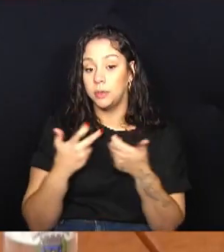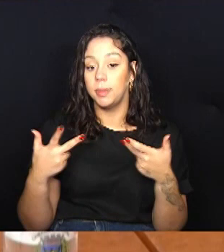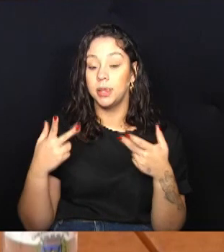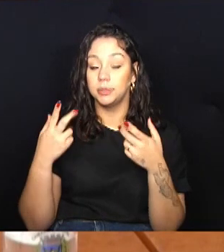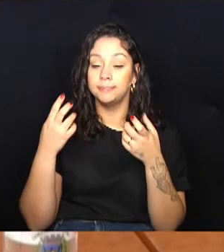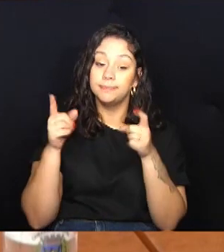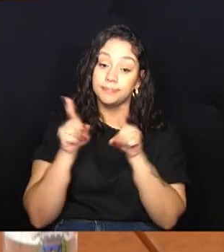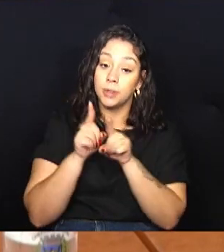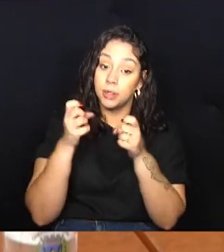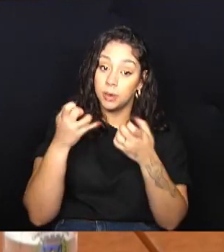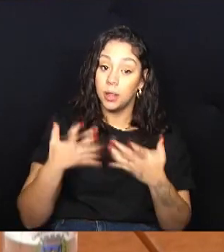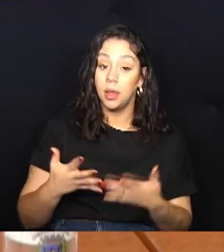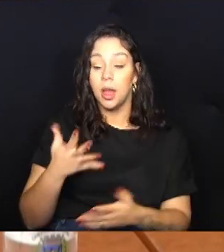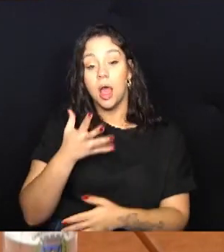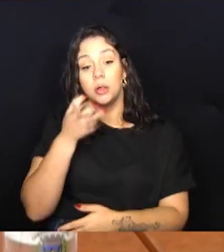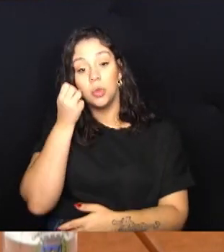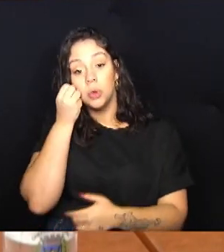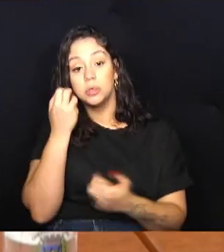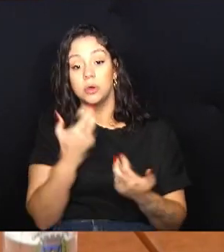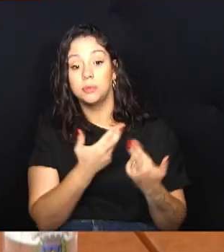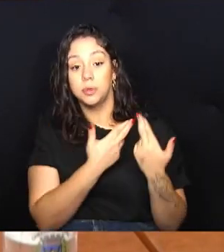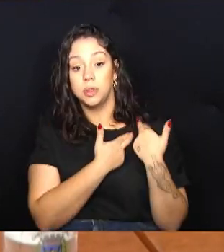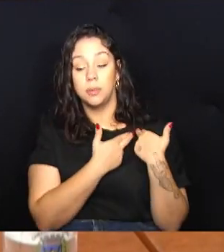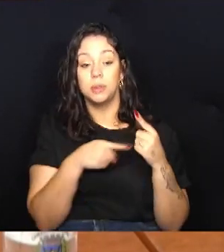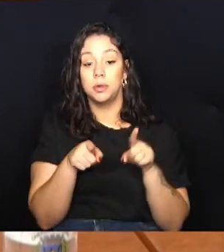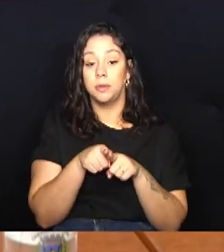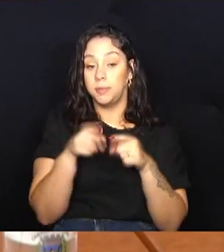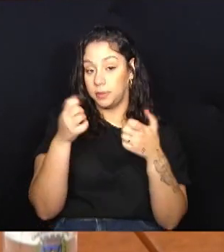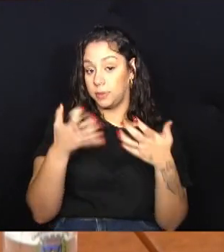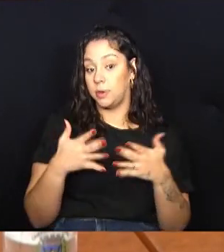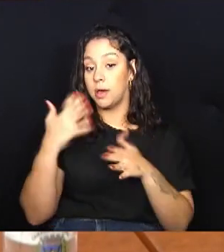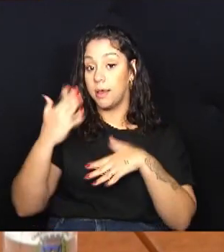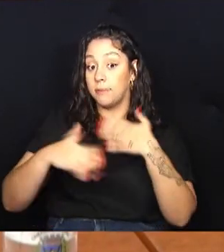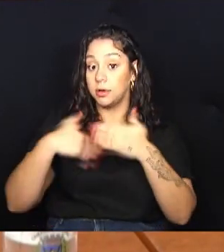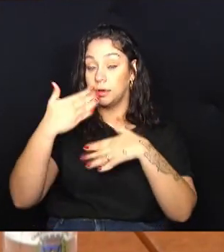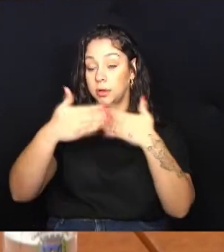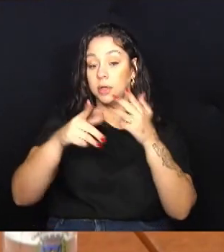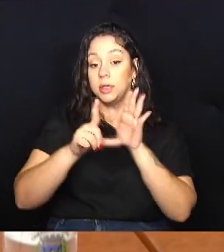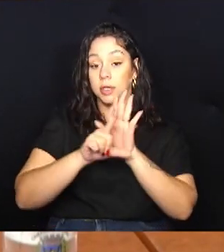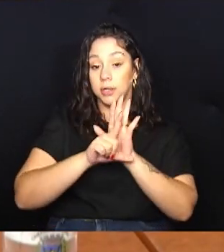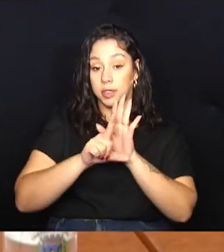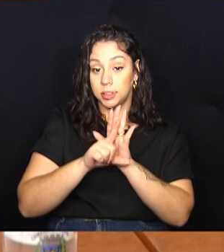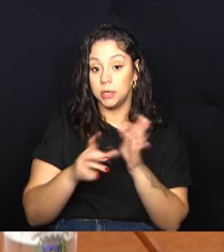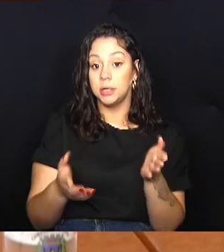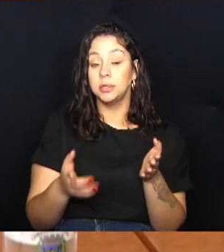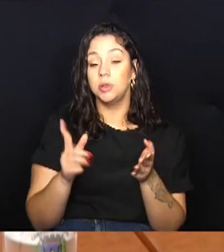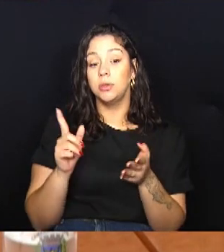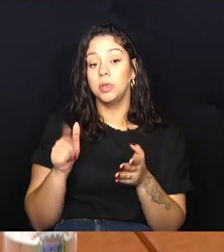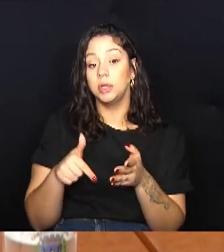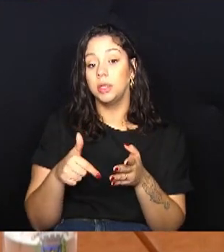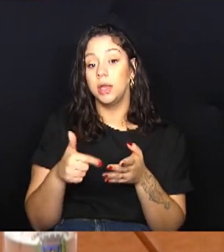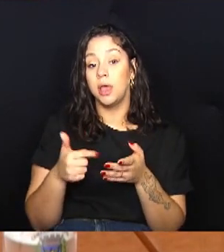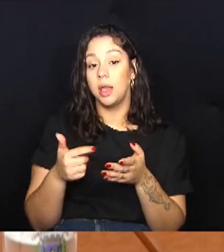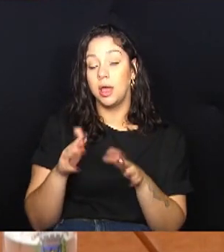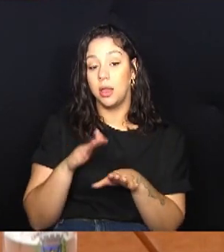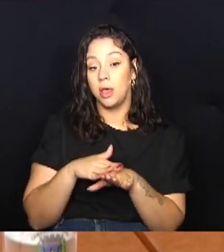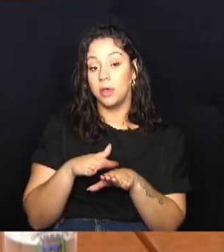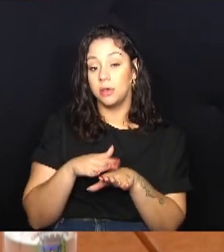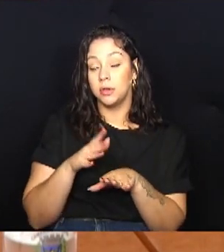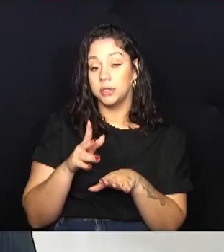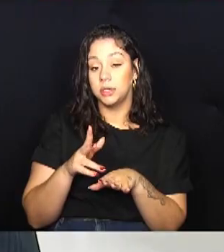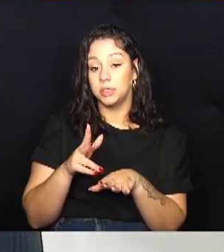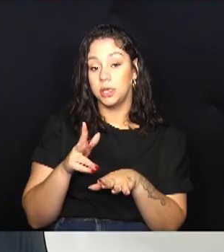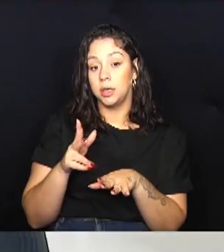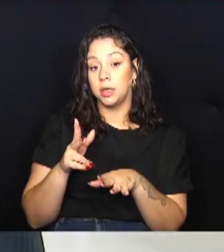tema adoção responsável e falou sobre o avanço da legislação contra a realização de rodeios em